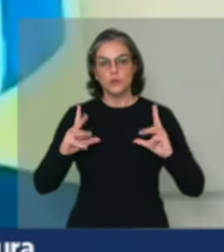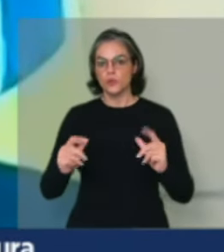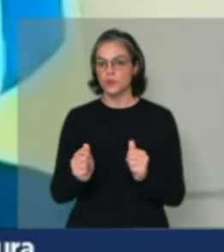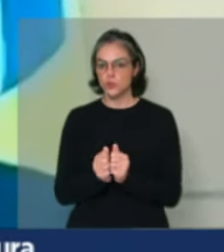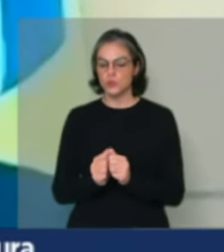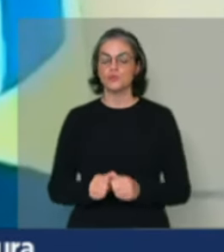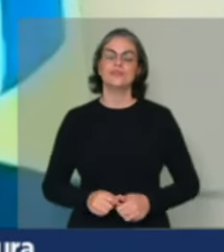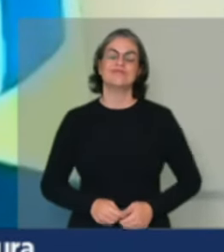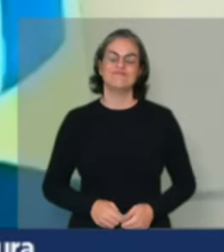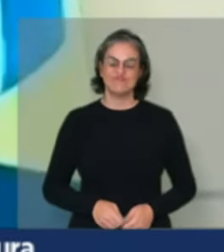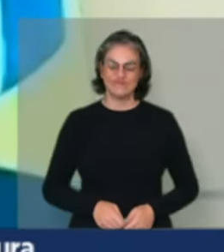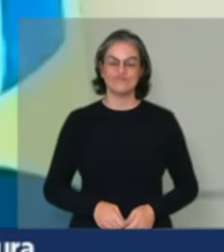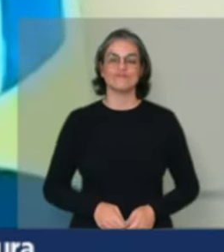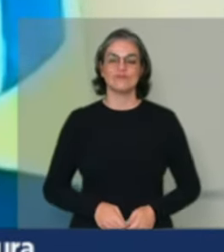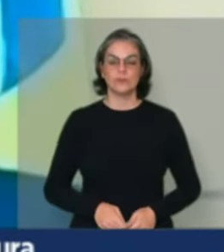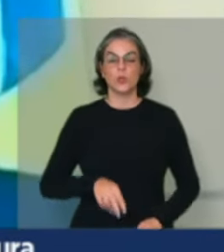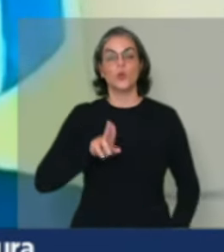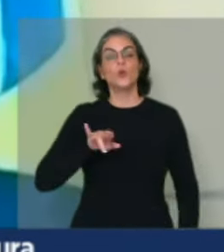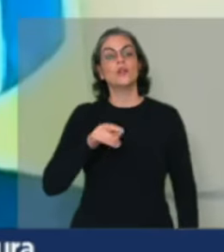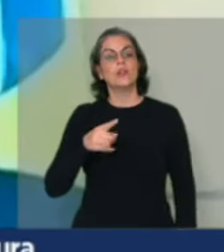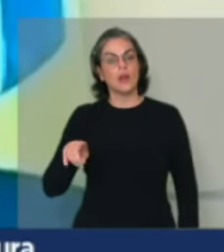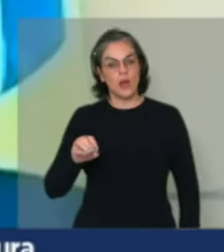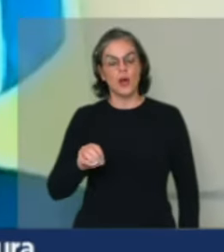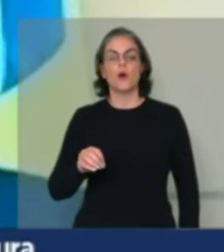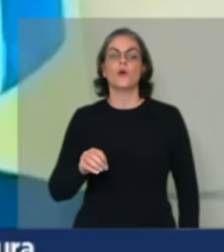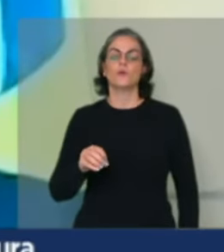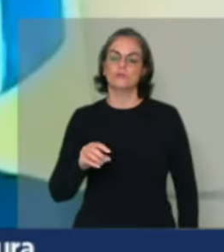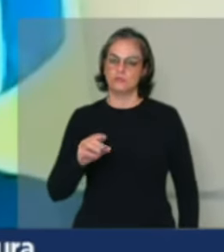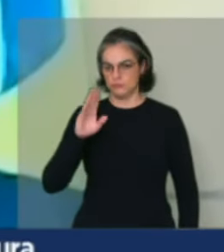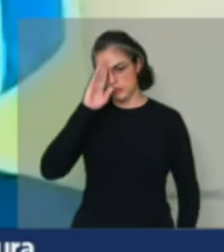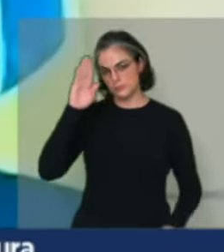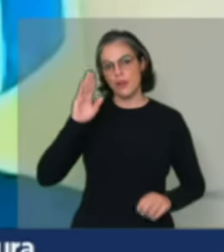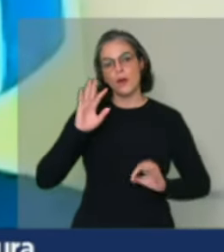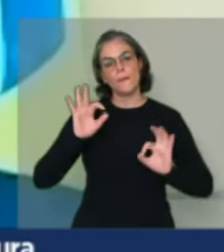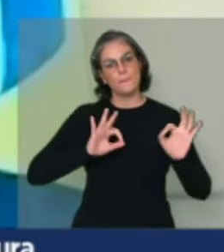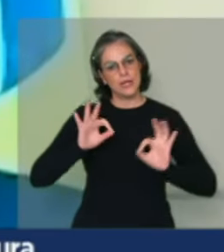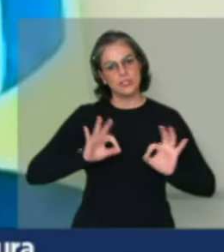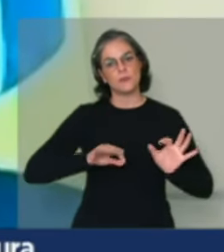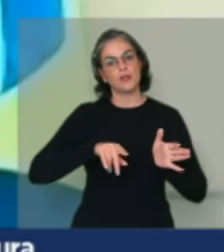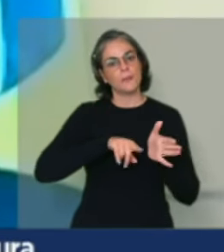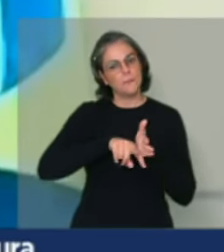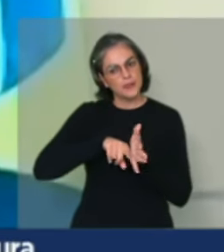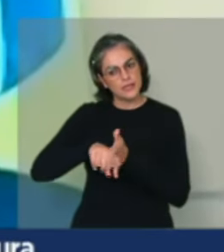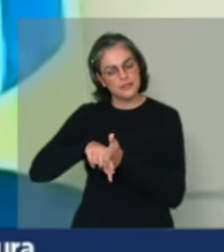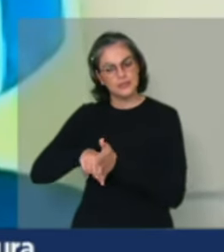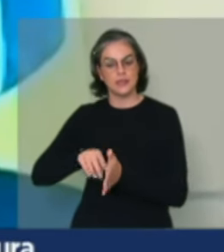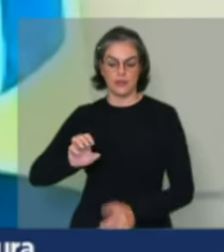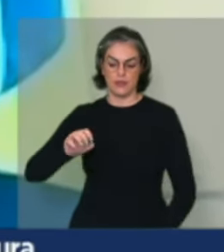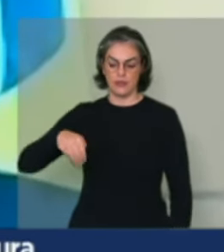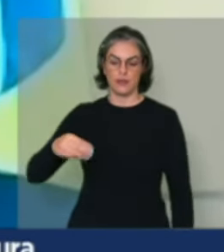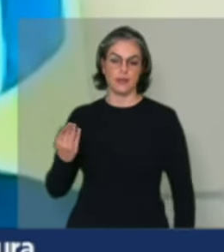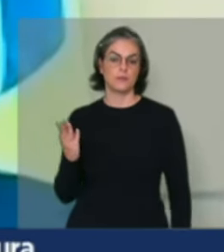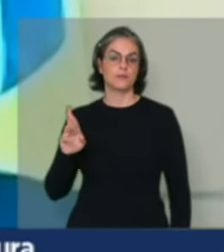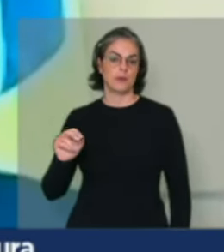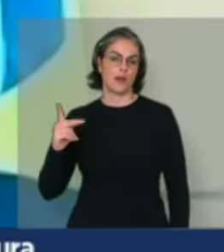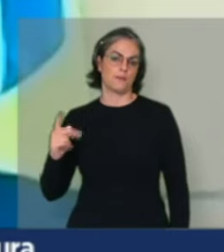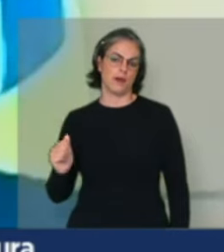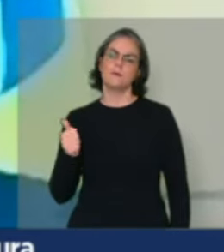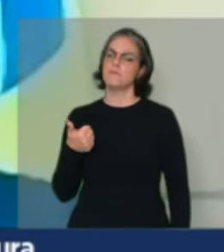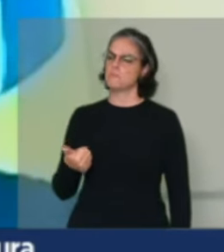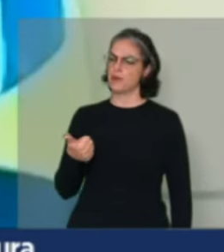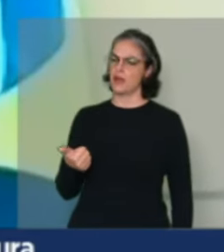Onde a união venha com o planejamento, o trabalho de pesquisa, que a Embrapa faz bem e vai continuar fazendo.